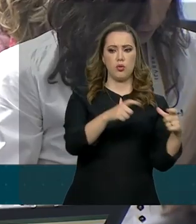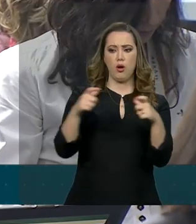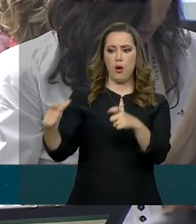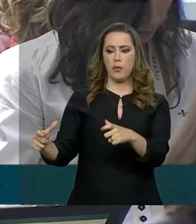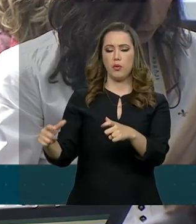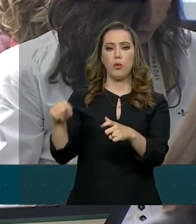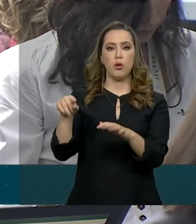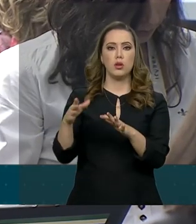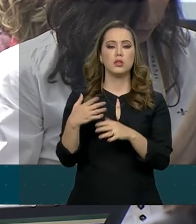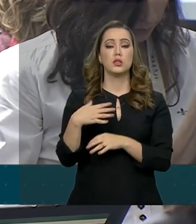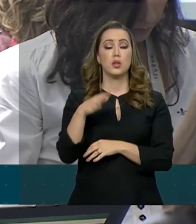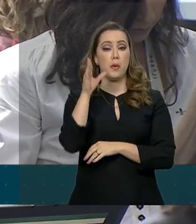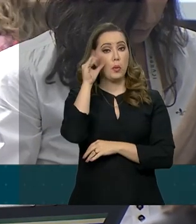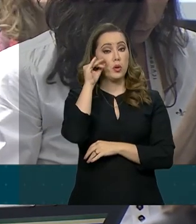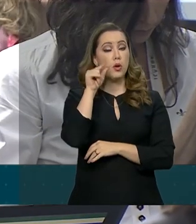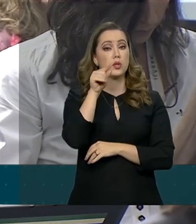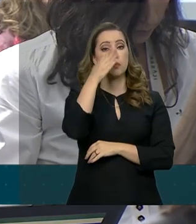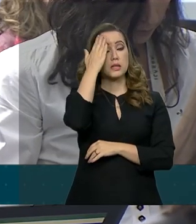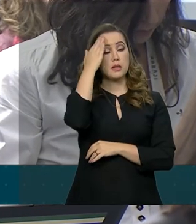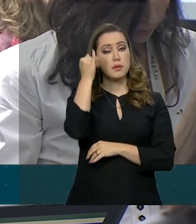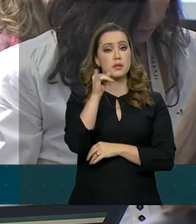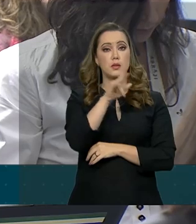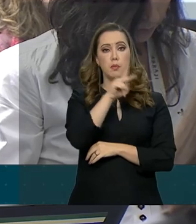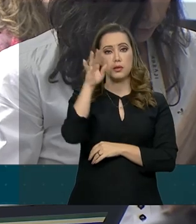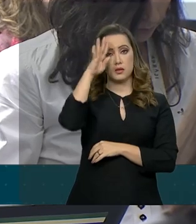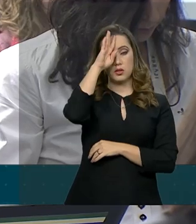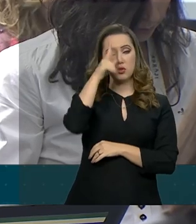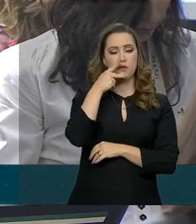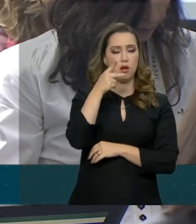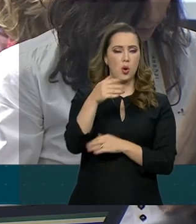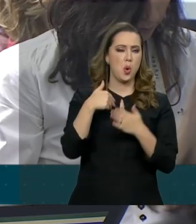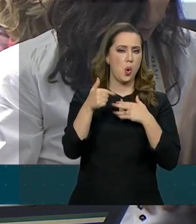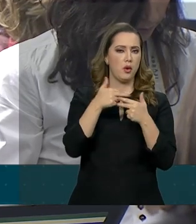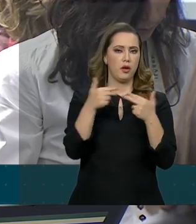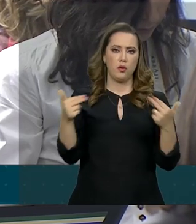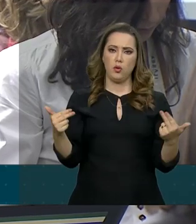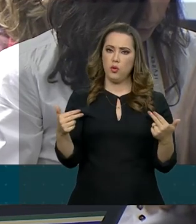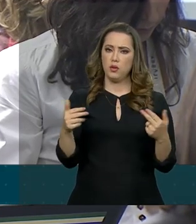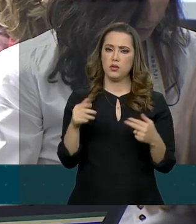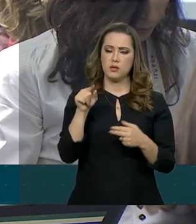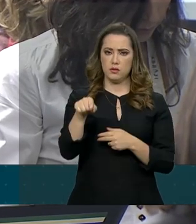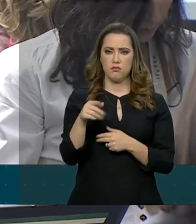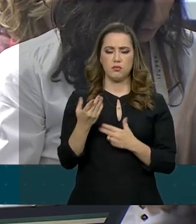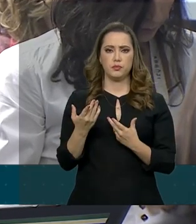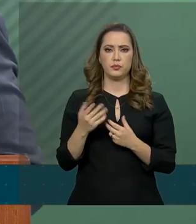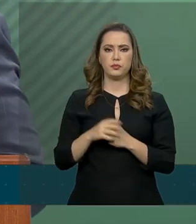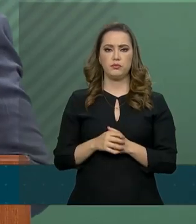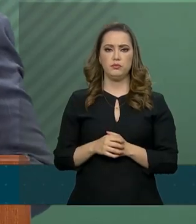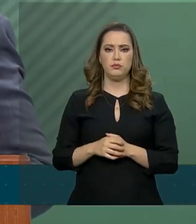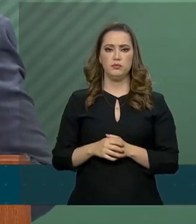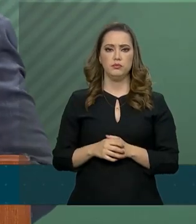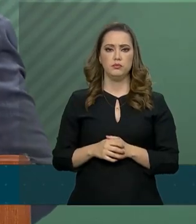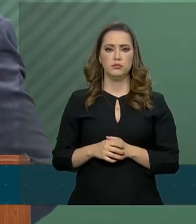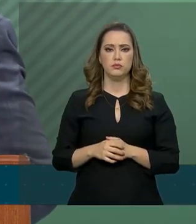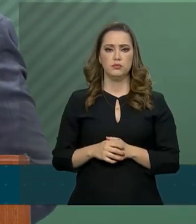curioso para saber se o presidente Bolsonaro comentou alguma coisa a esse respeito. Murakawa,